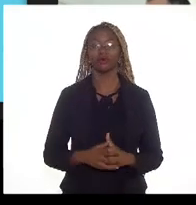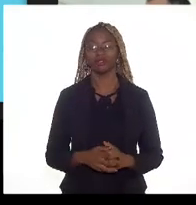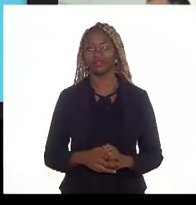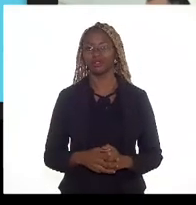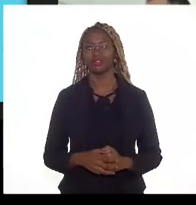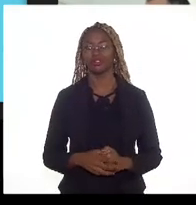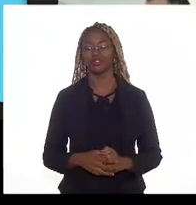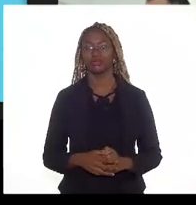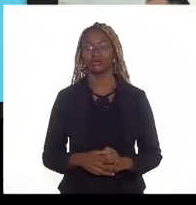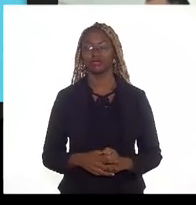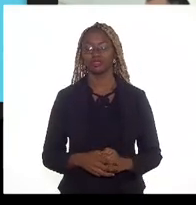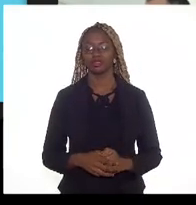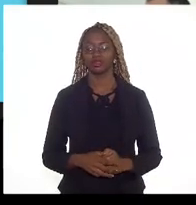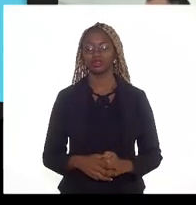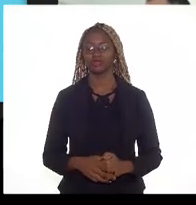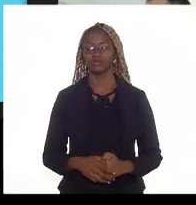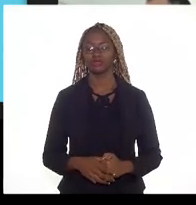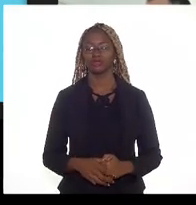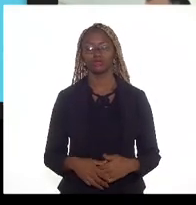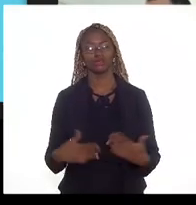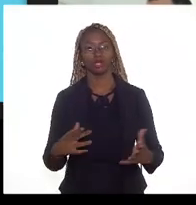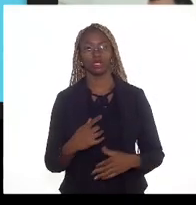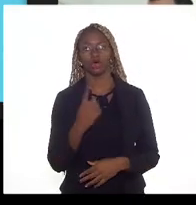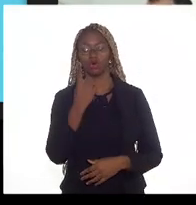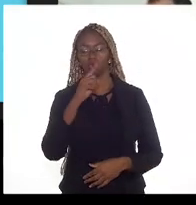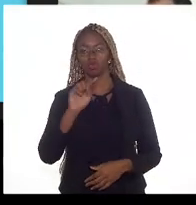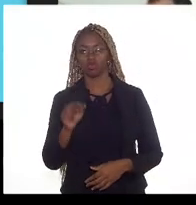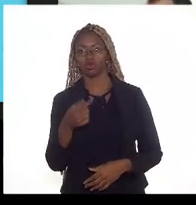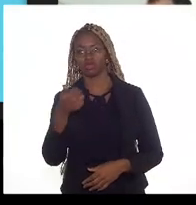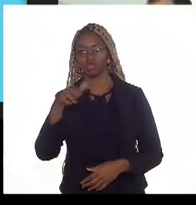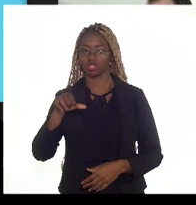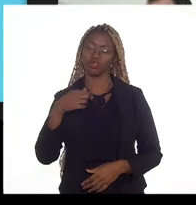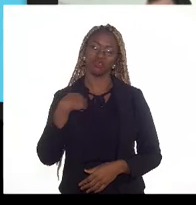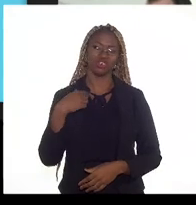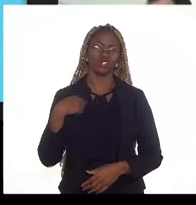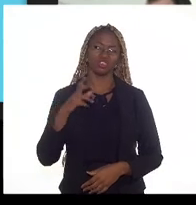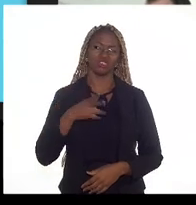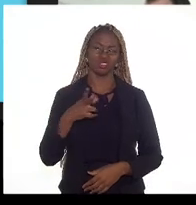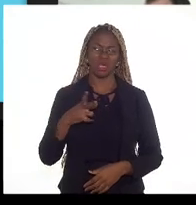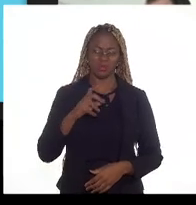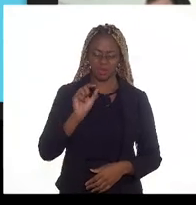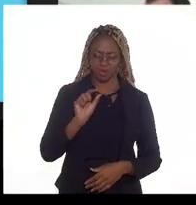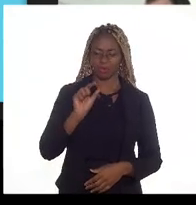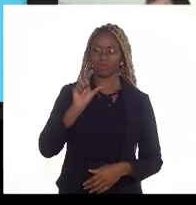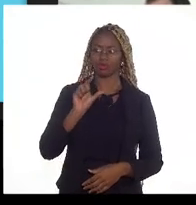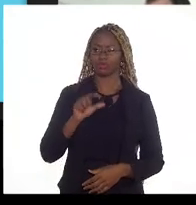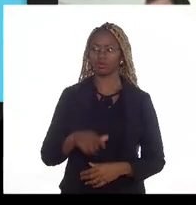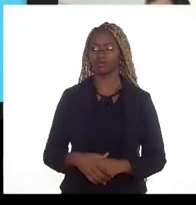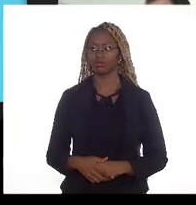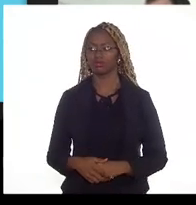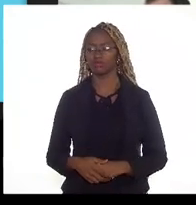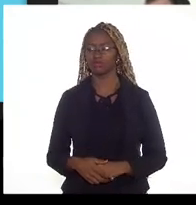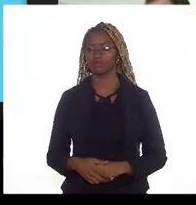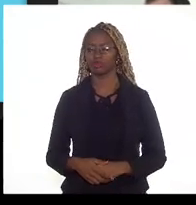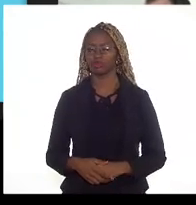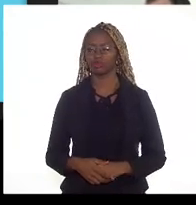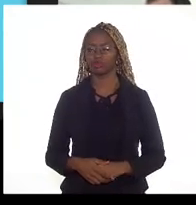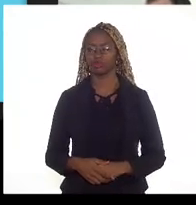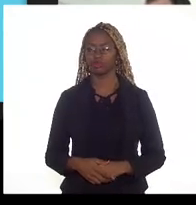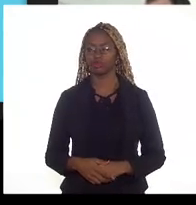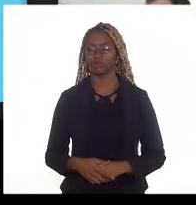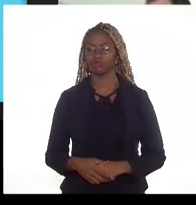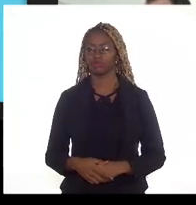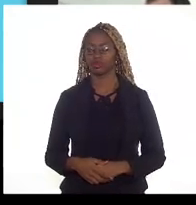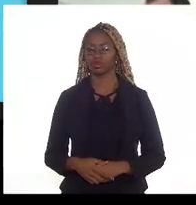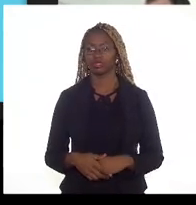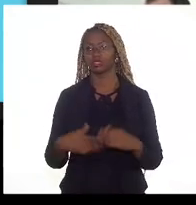1,19 eu estou arredondando com duas casas decimais 1,19